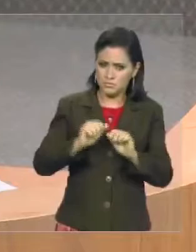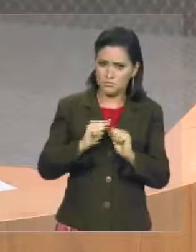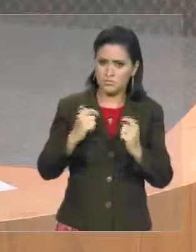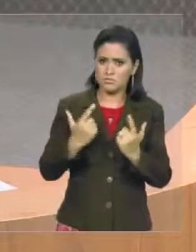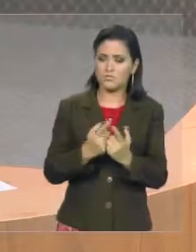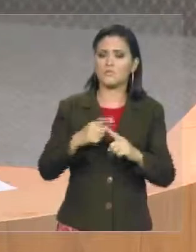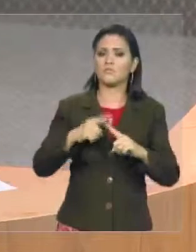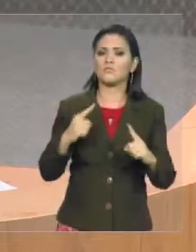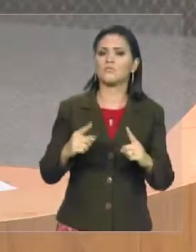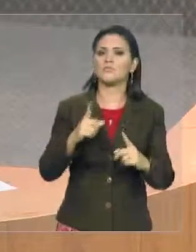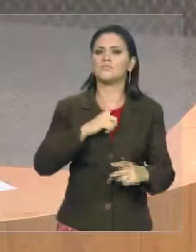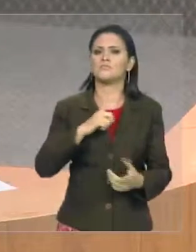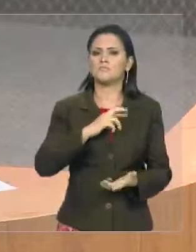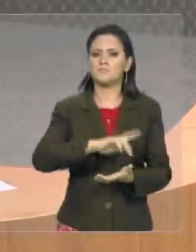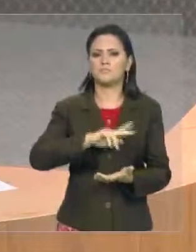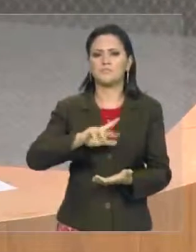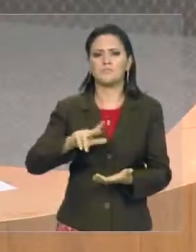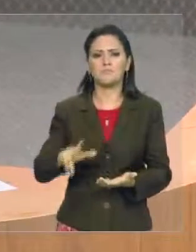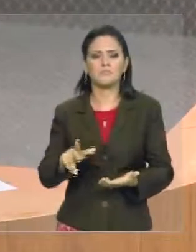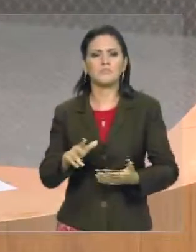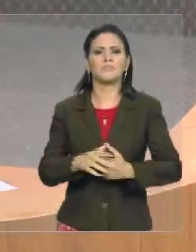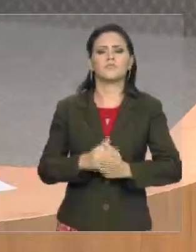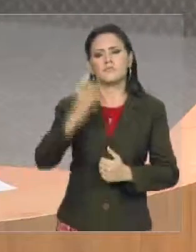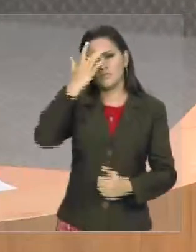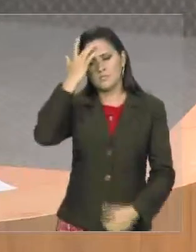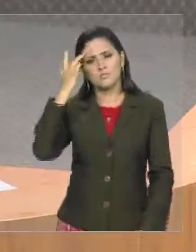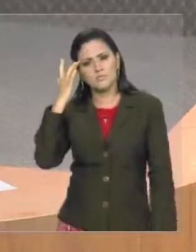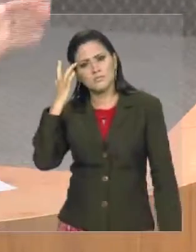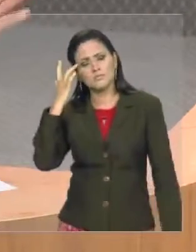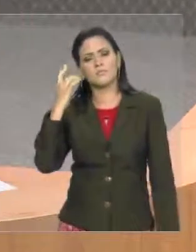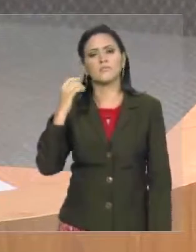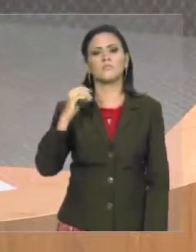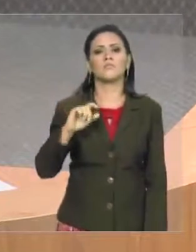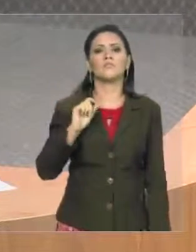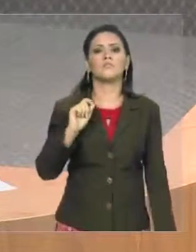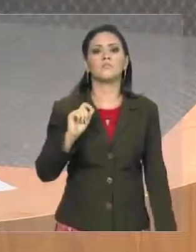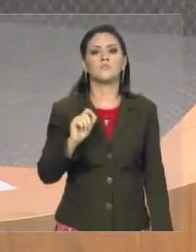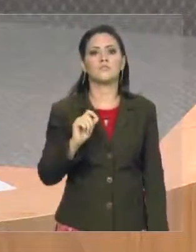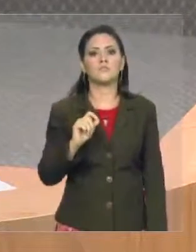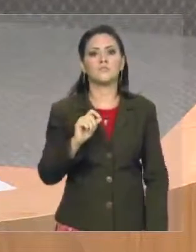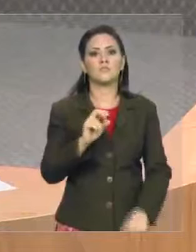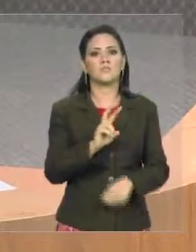demagogos, em defesas indefensáveis.